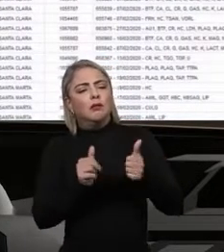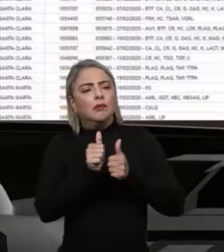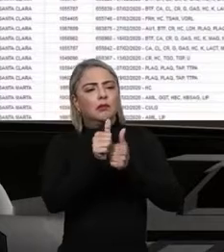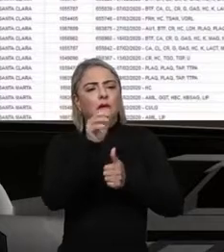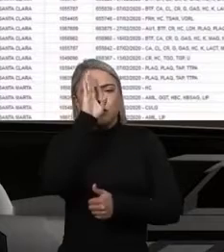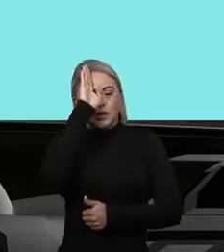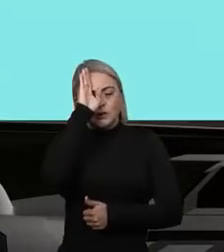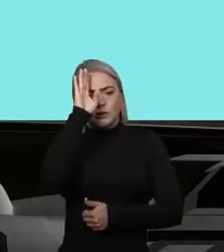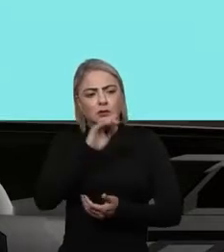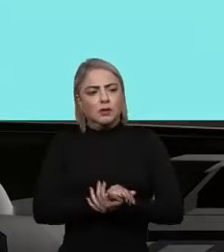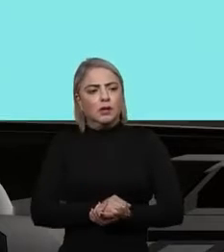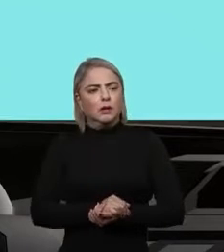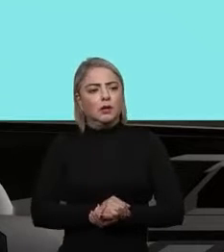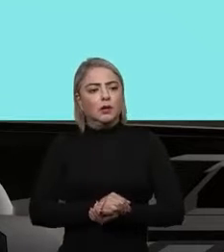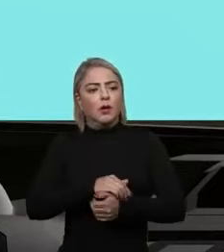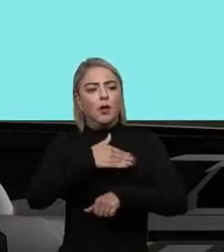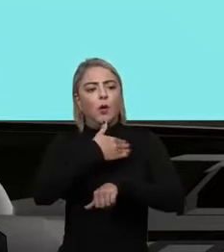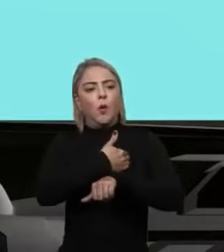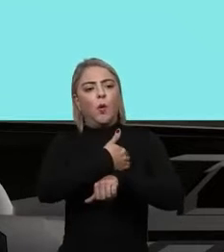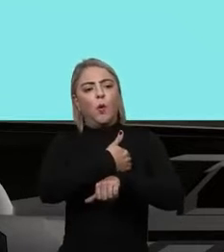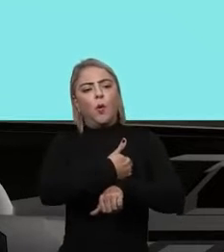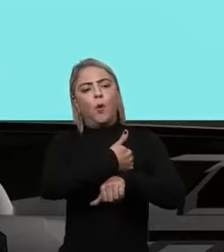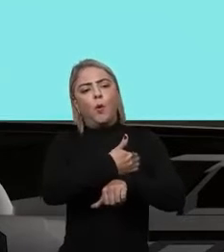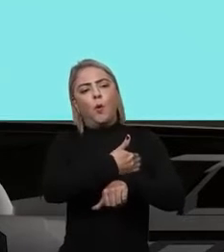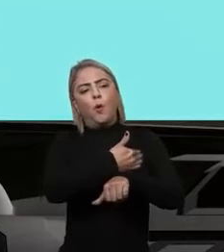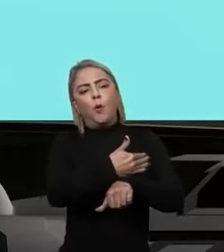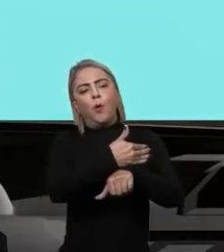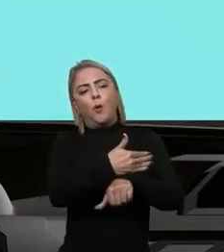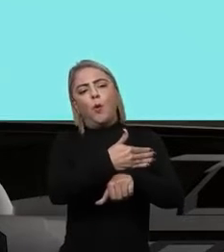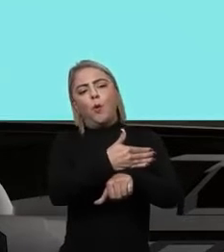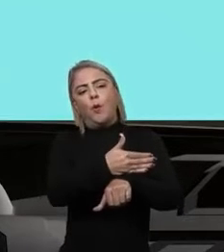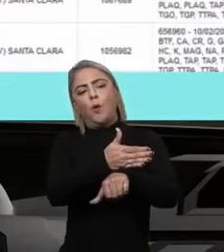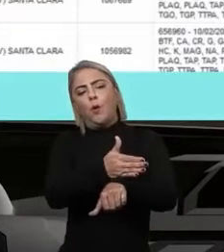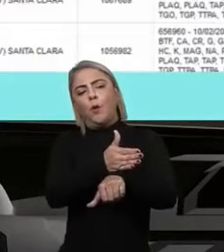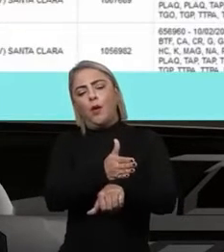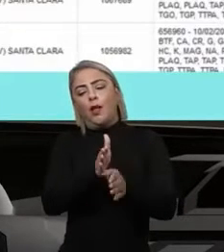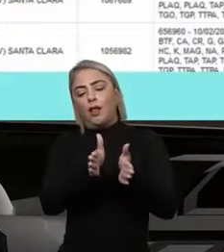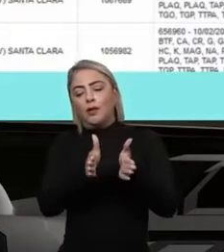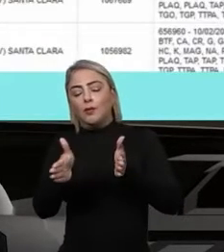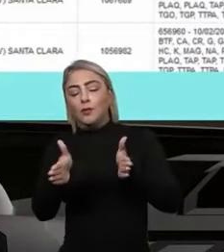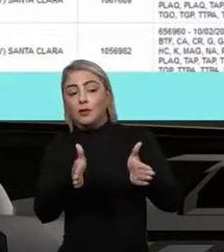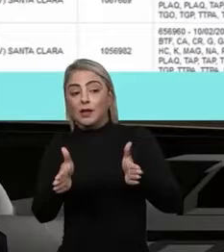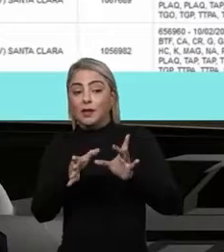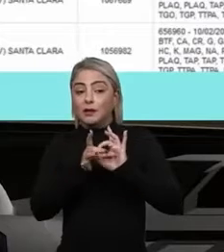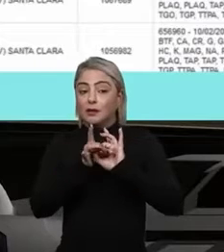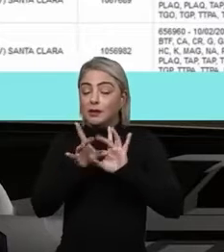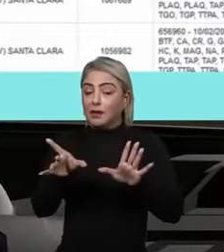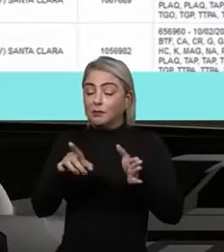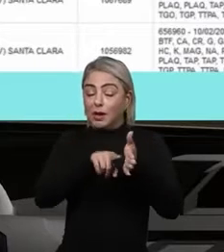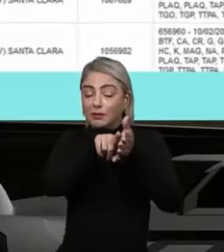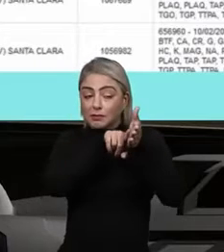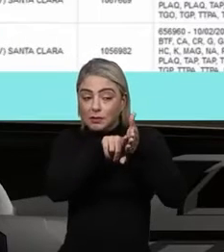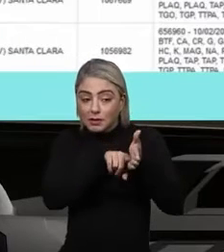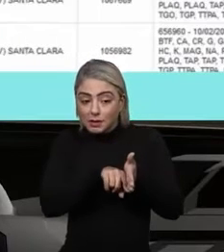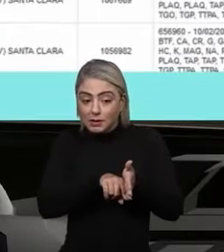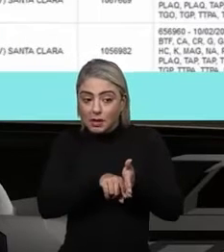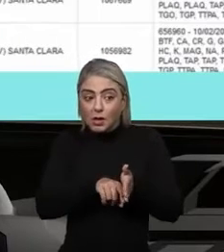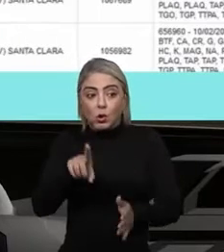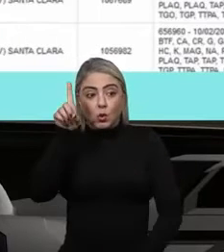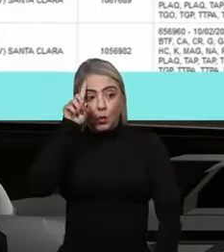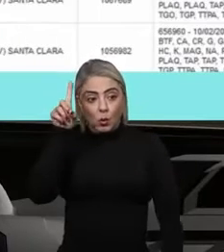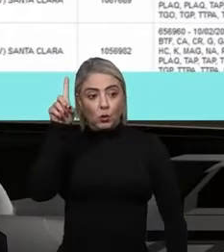um contador do tempo de manutenção daquelas pendências, do tempo de liberação daqueles exames. Isso, diariamente,